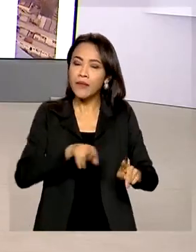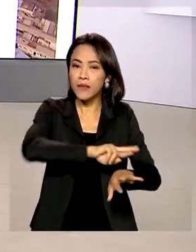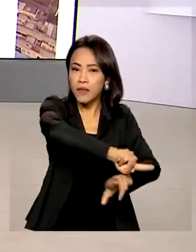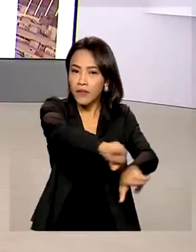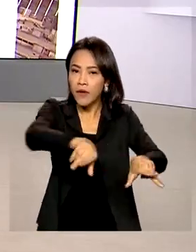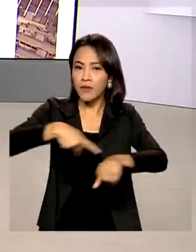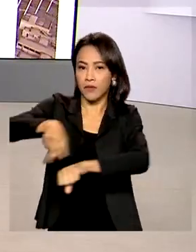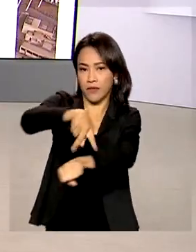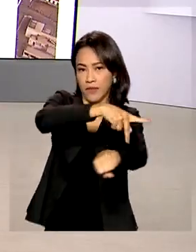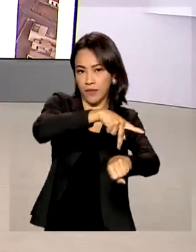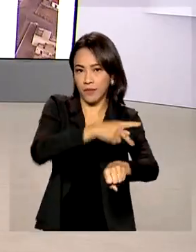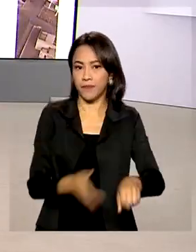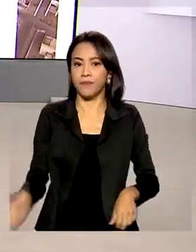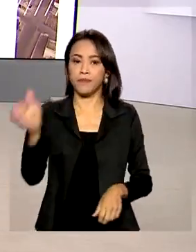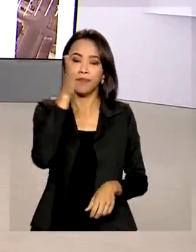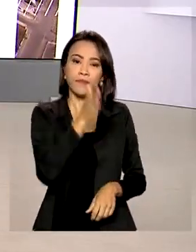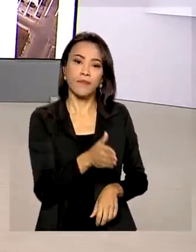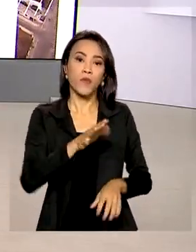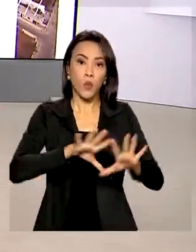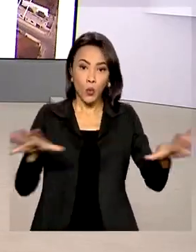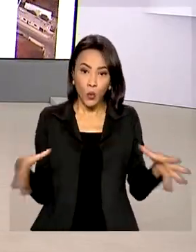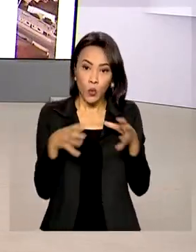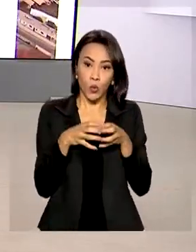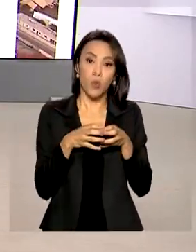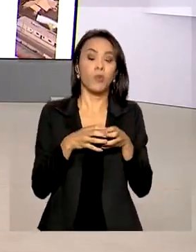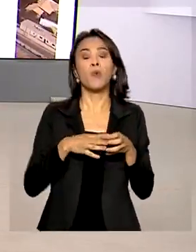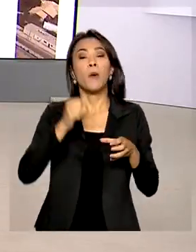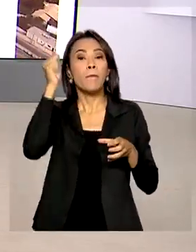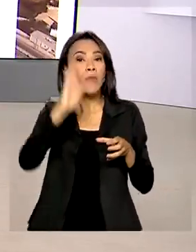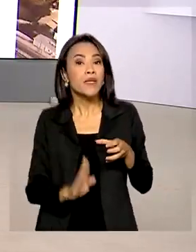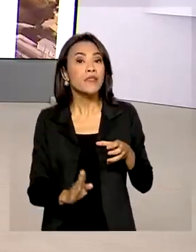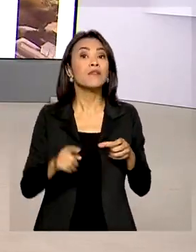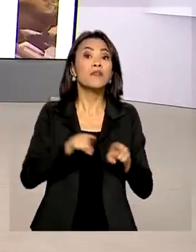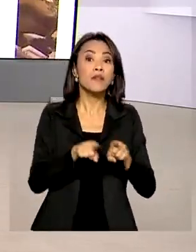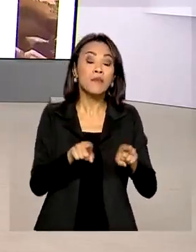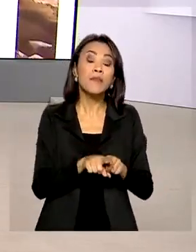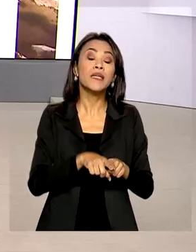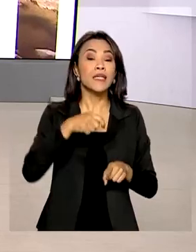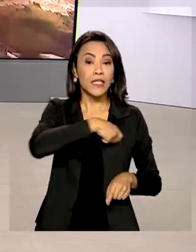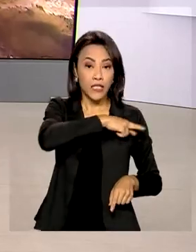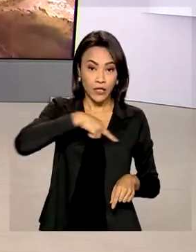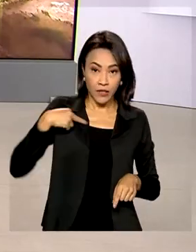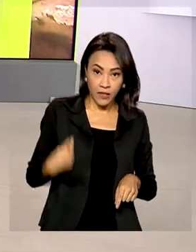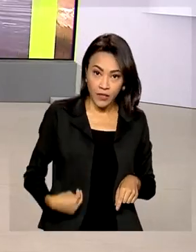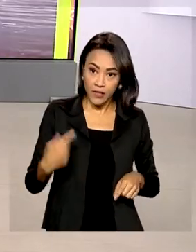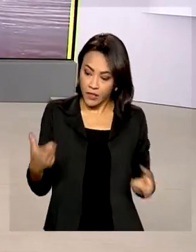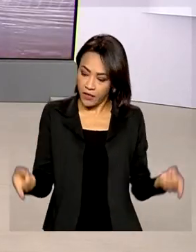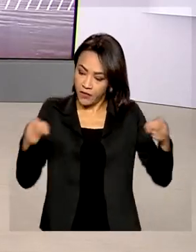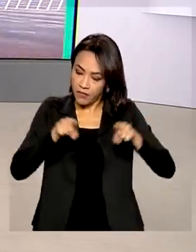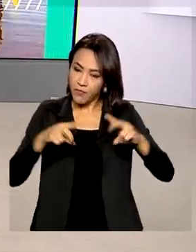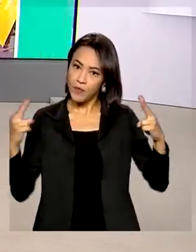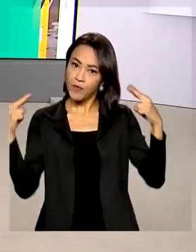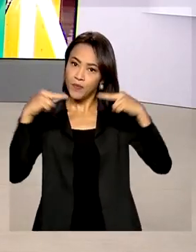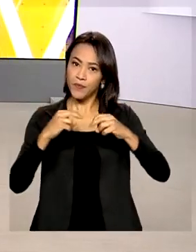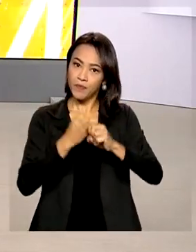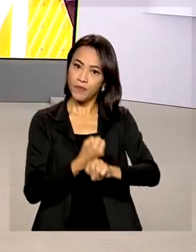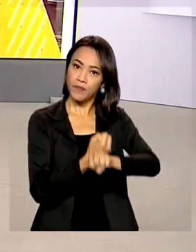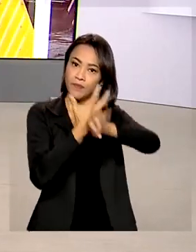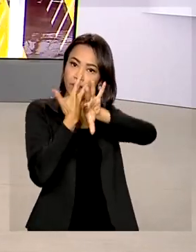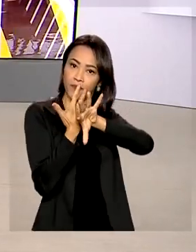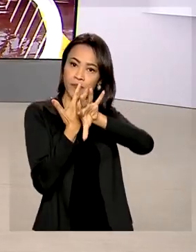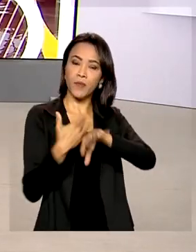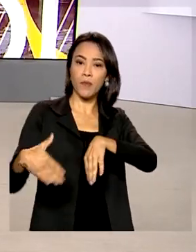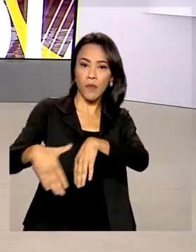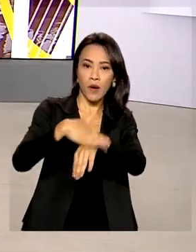A Comissão de Alto Nível Brasil e China realizou mais um encontro, desta vez por meio de teleconferência. Criada em